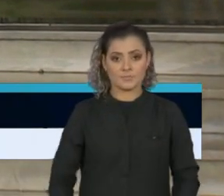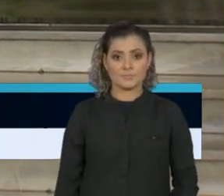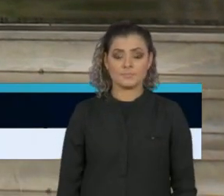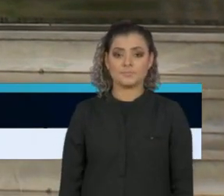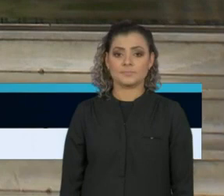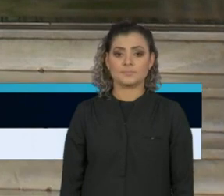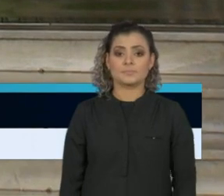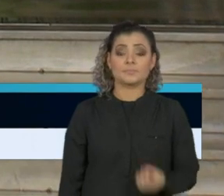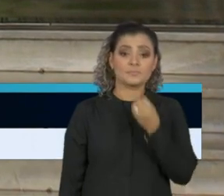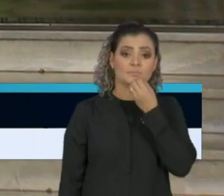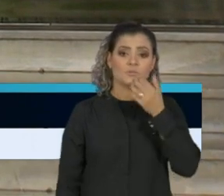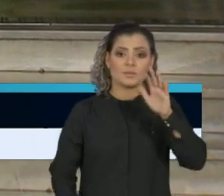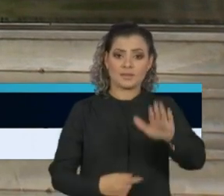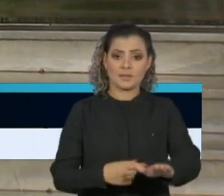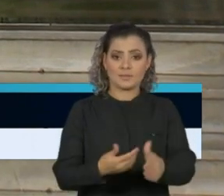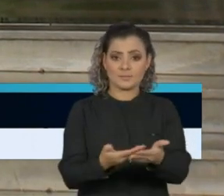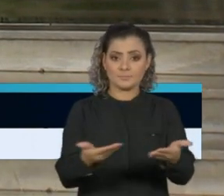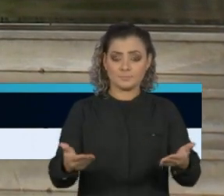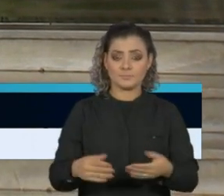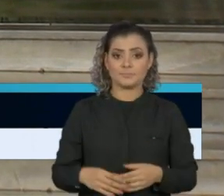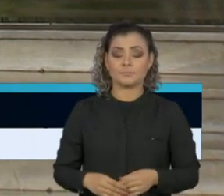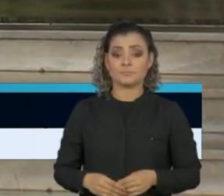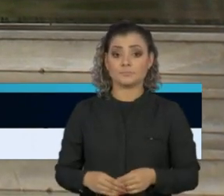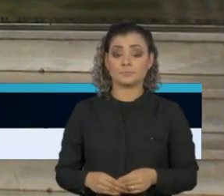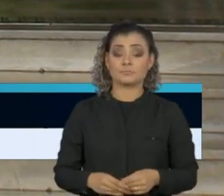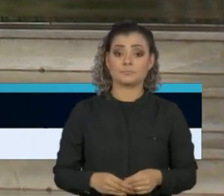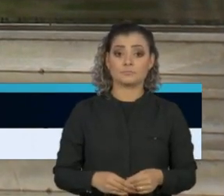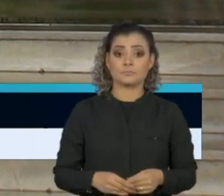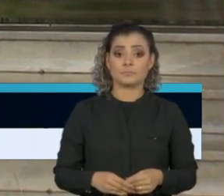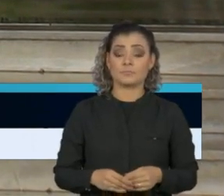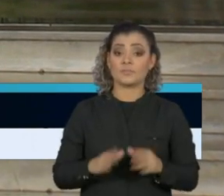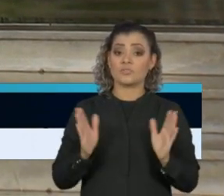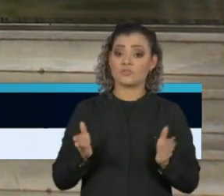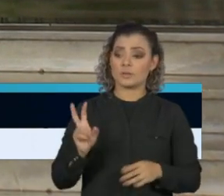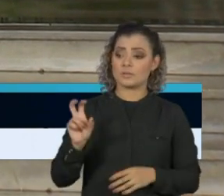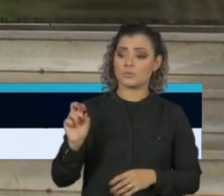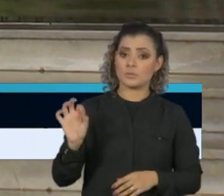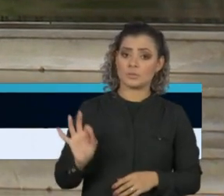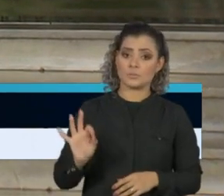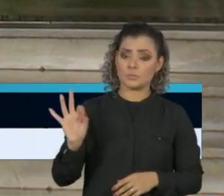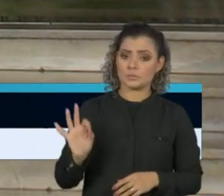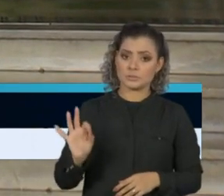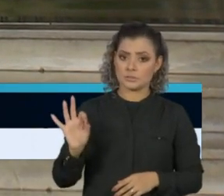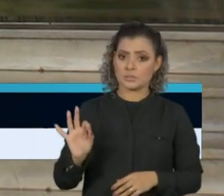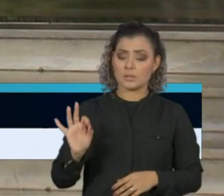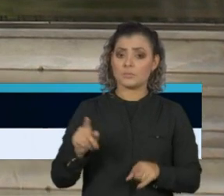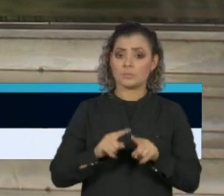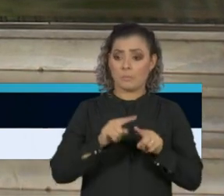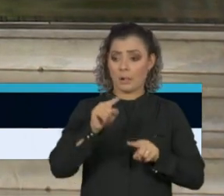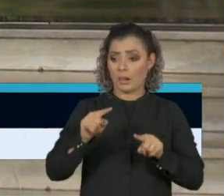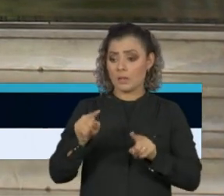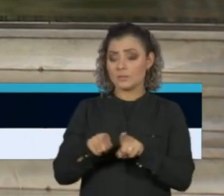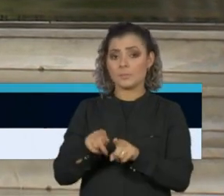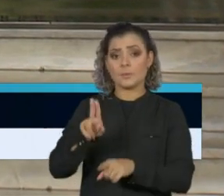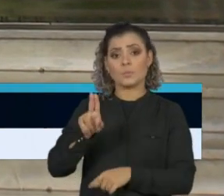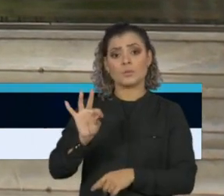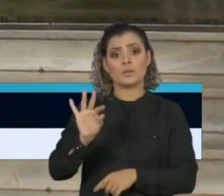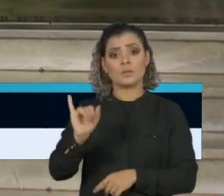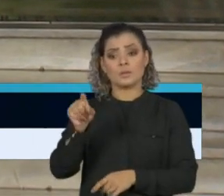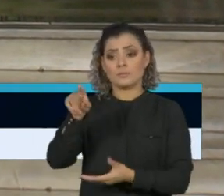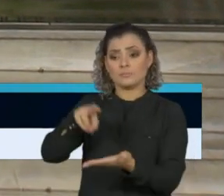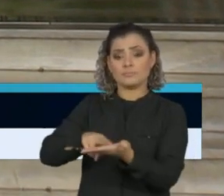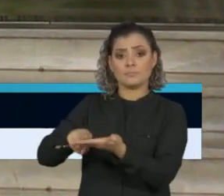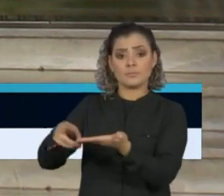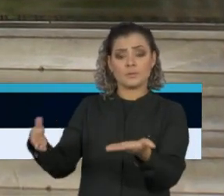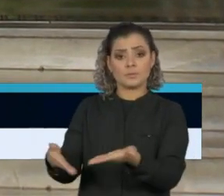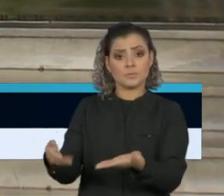Boa tarde, governador. Boa tarde a todos. Dado esse índice de 50% e essa questão das UTIs que está em discussão essa